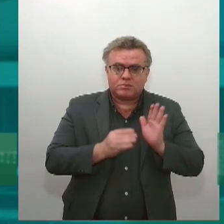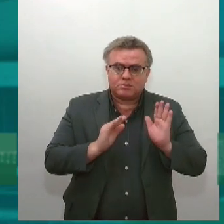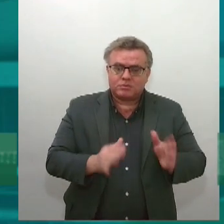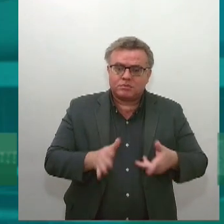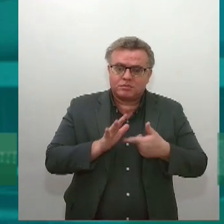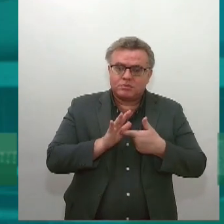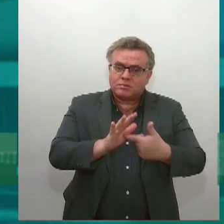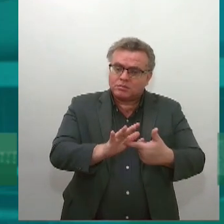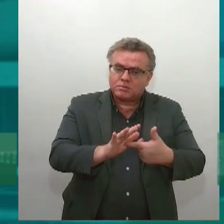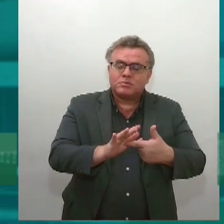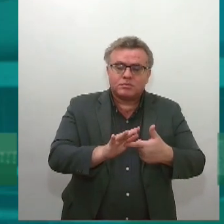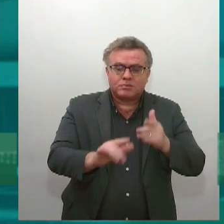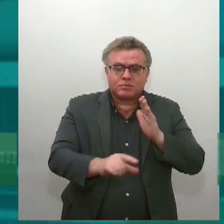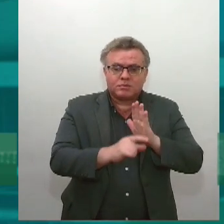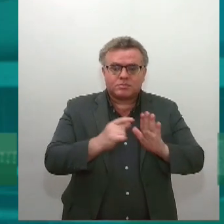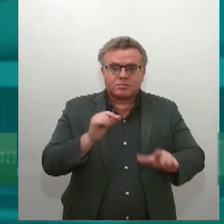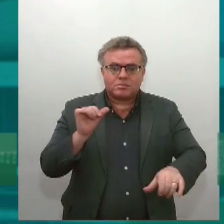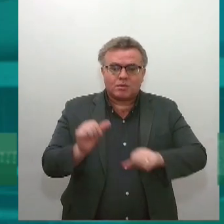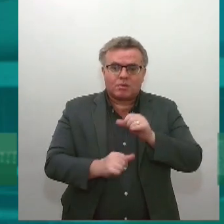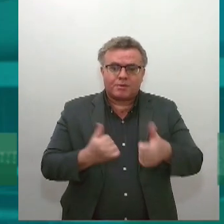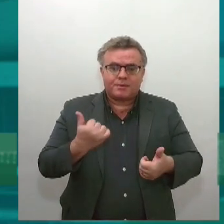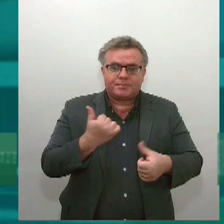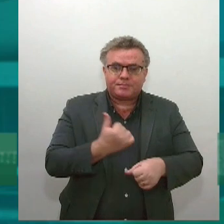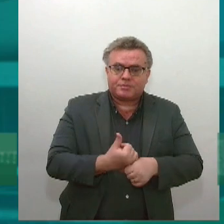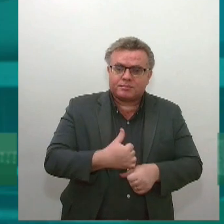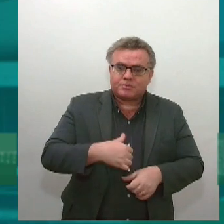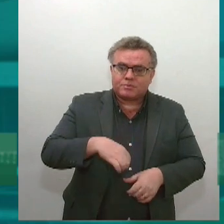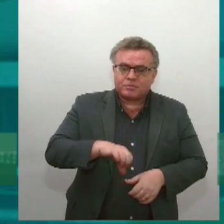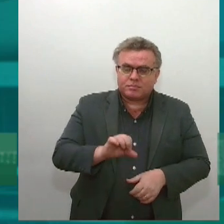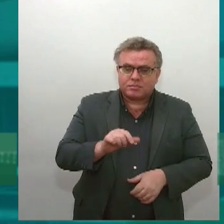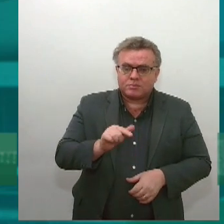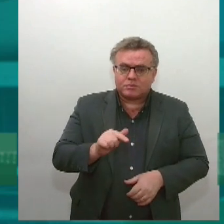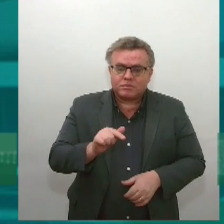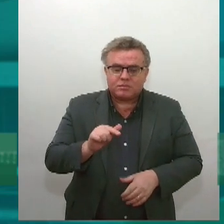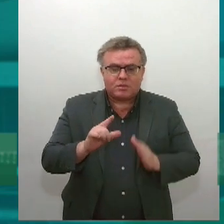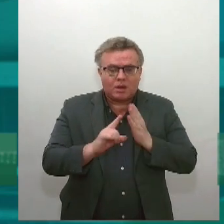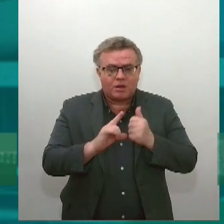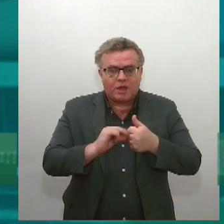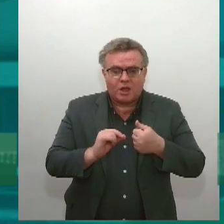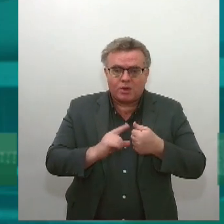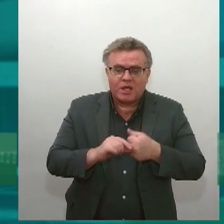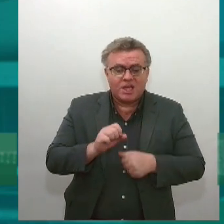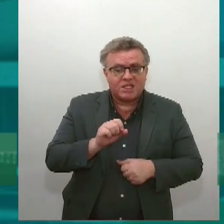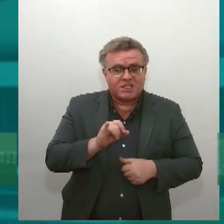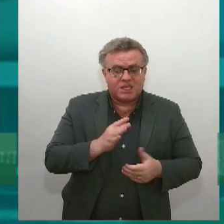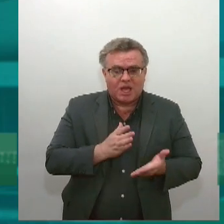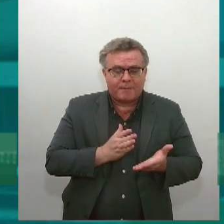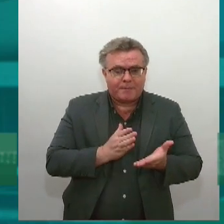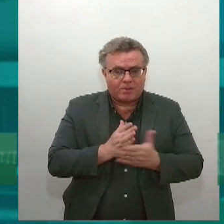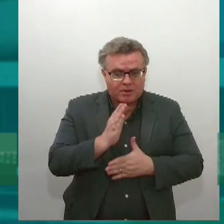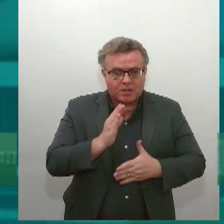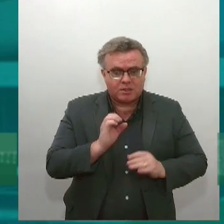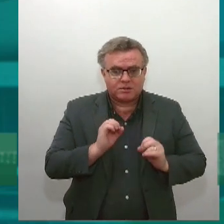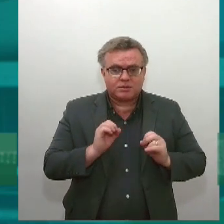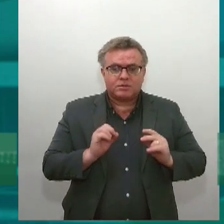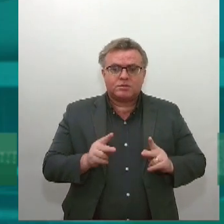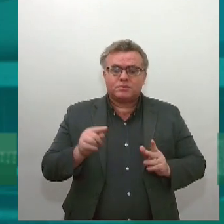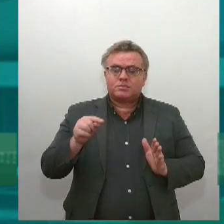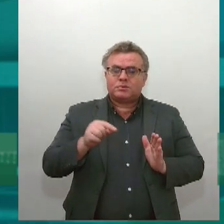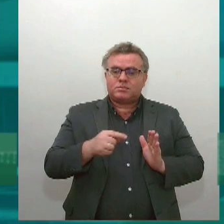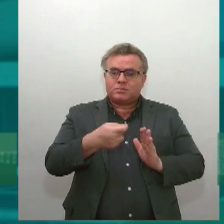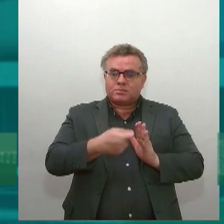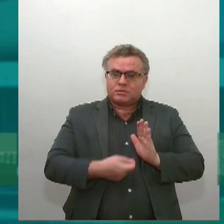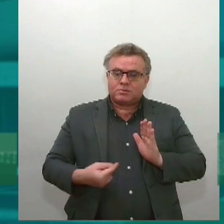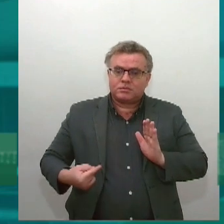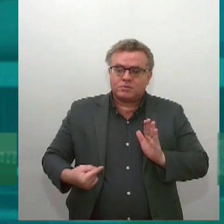para alterar aqui o artigo 97, que, caso seja aprovado, o texto dessa forma, quando começar na